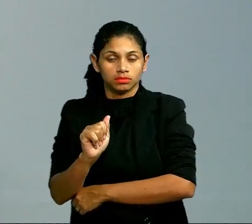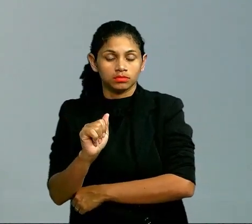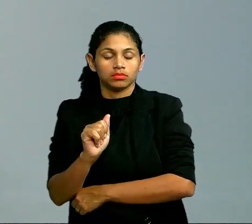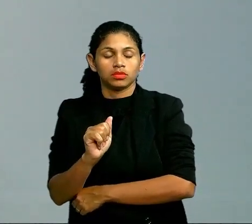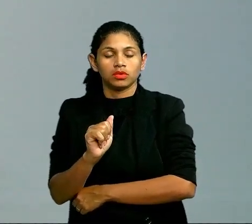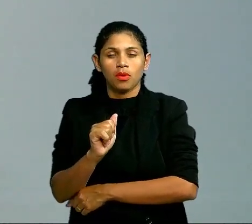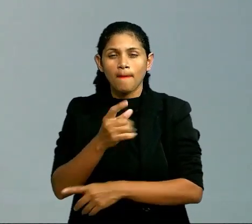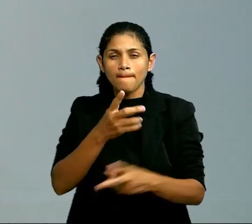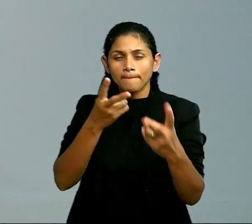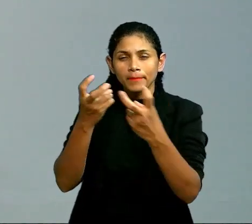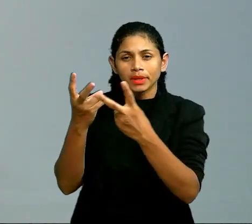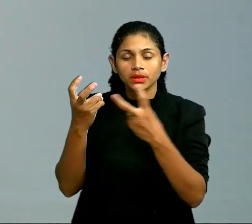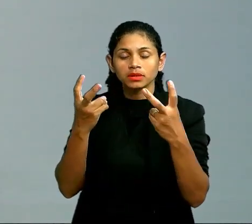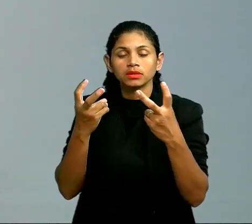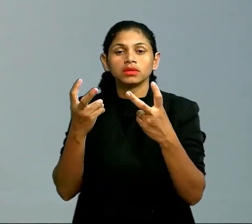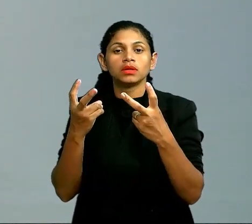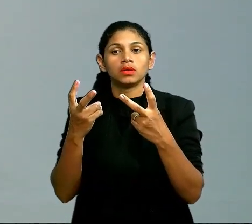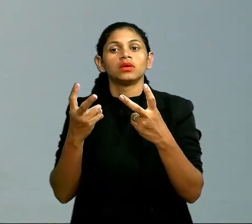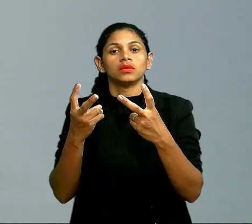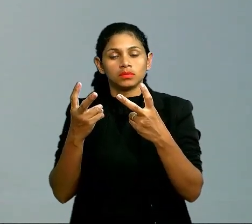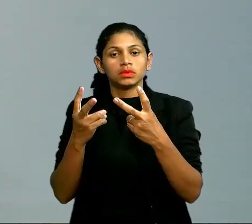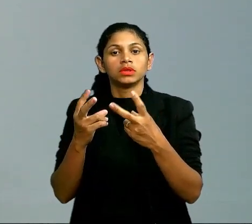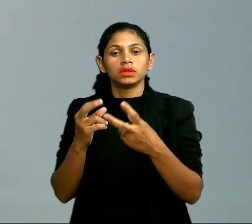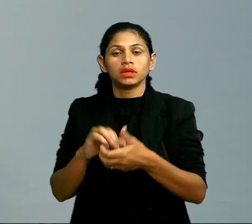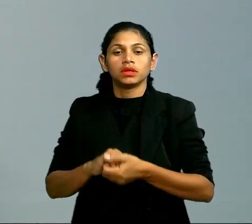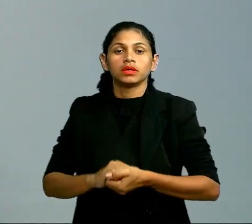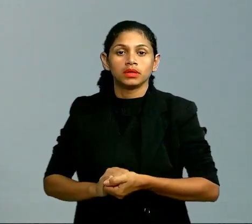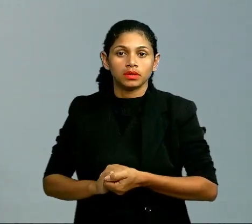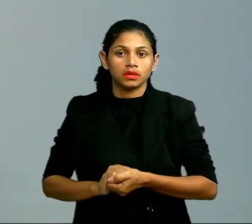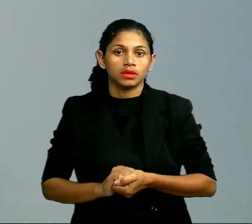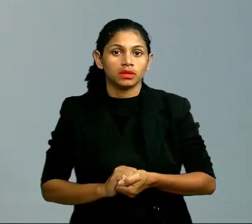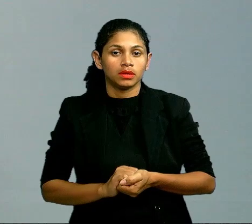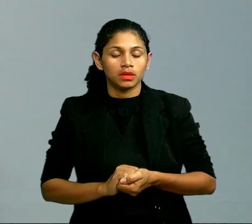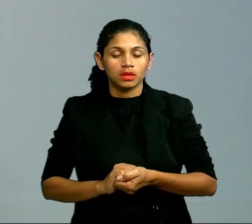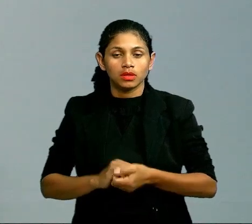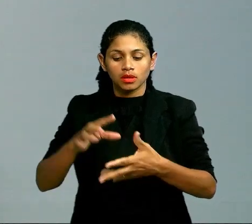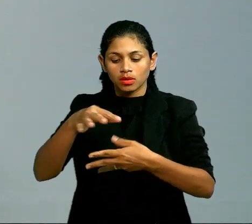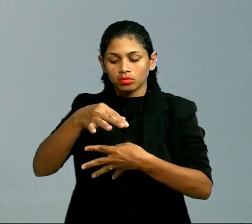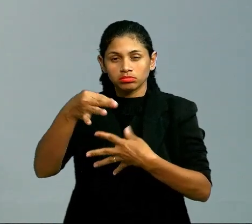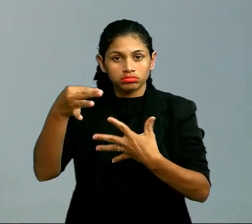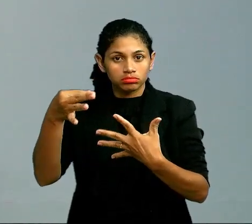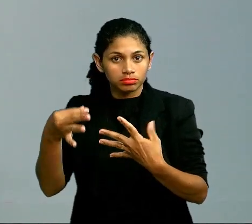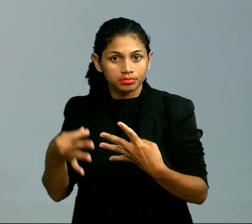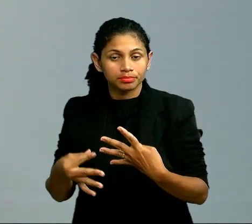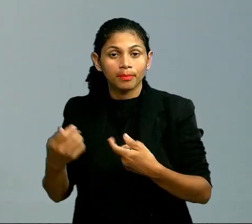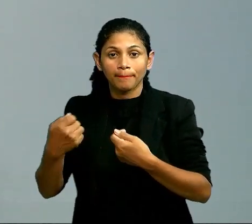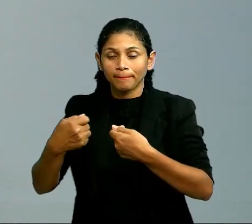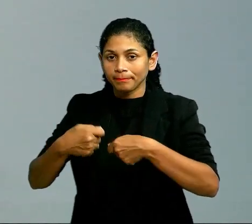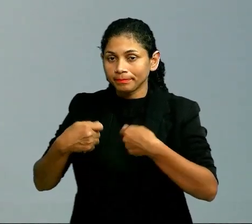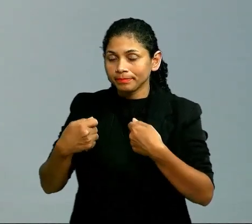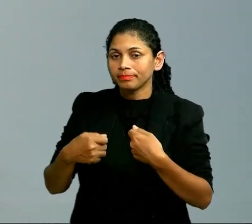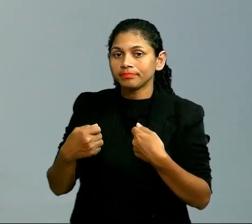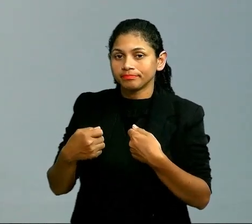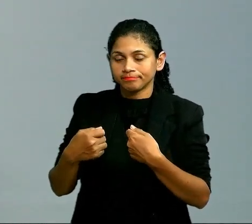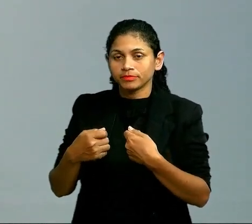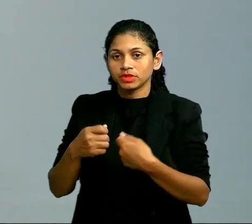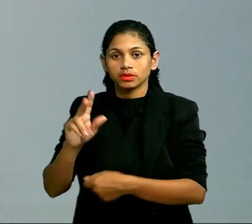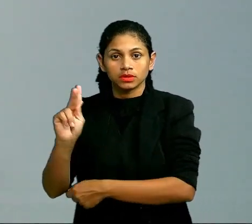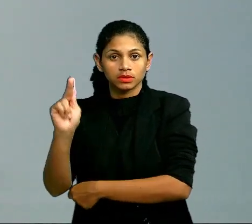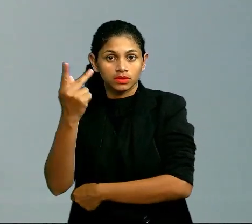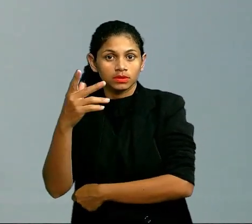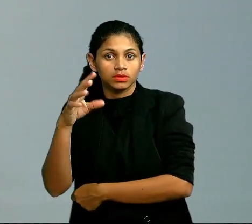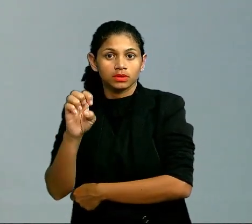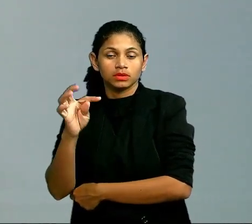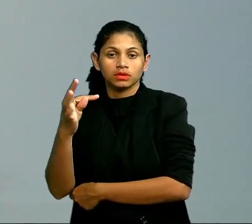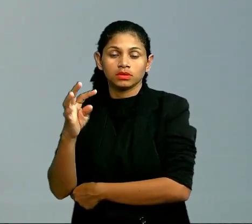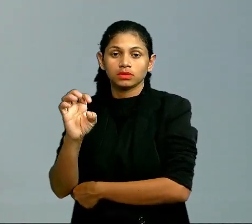oxigênio e do enxofre, eu tenho que ficar um pouco atento, porque essa cadeia pode ser uma cadeia do tipo hétero. Mas isso não é